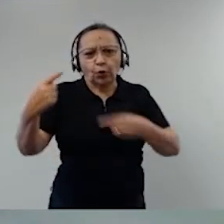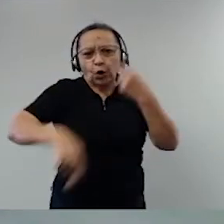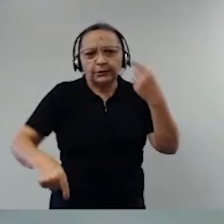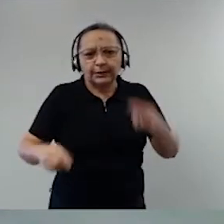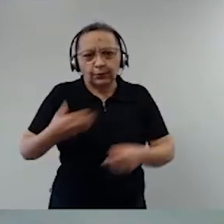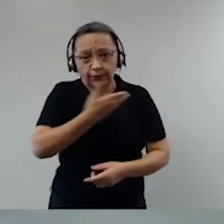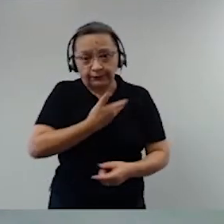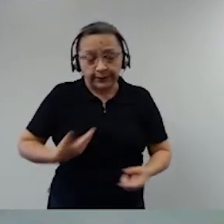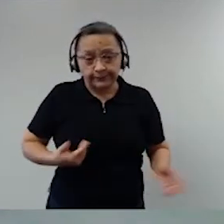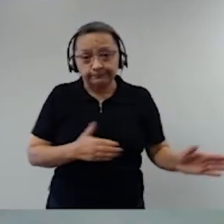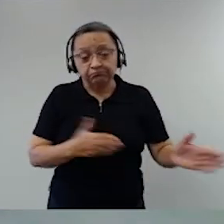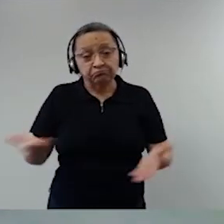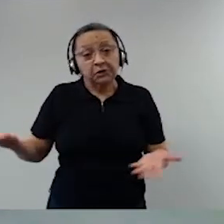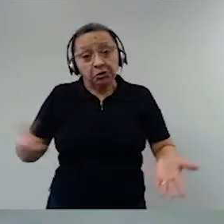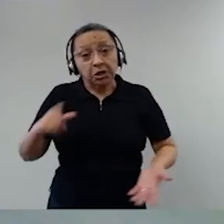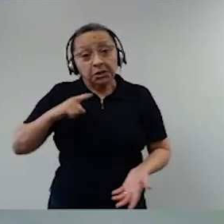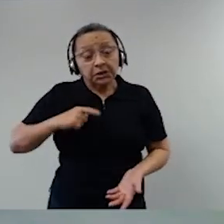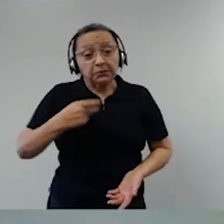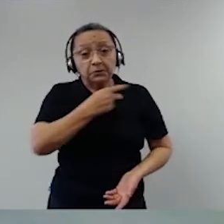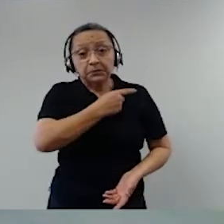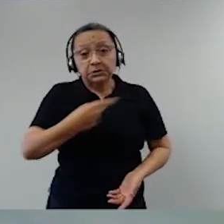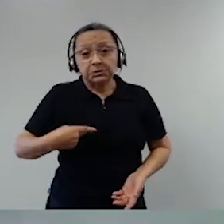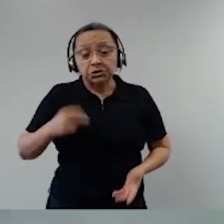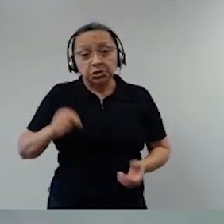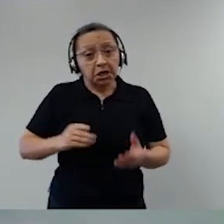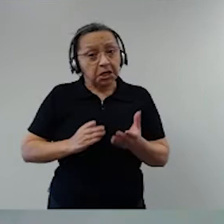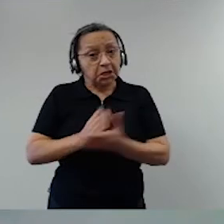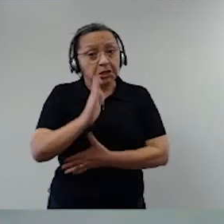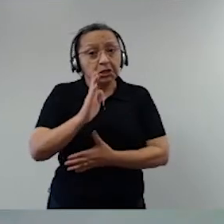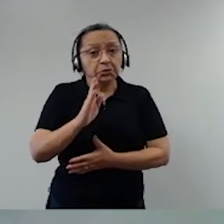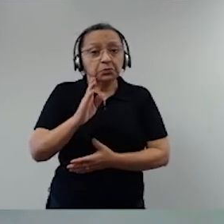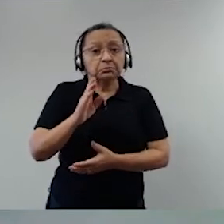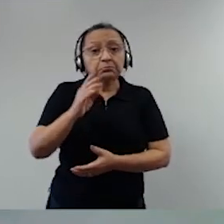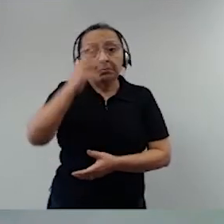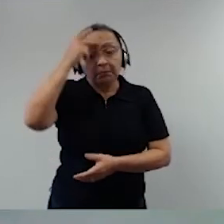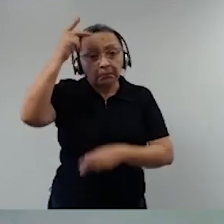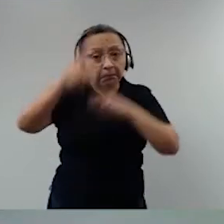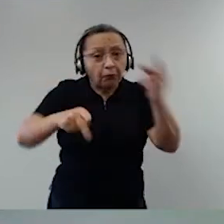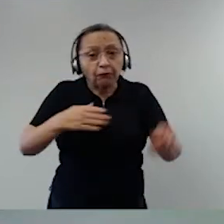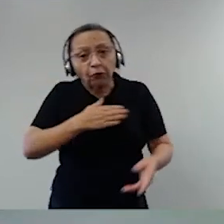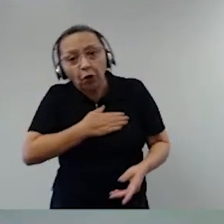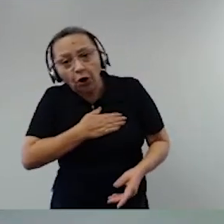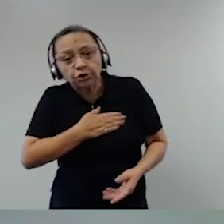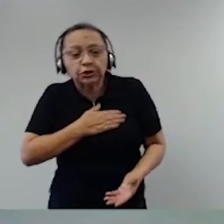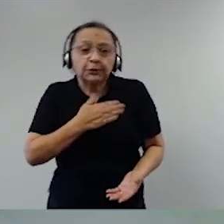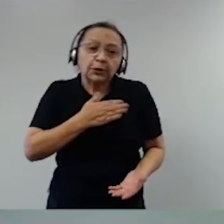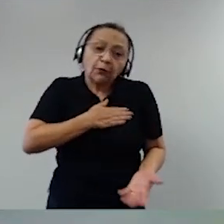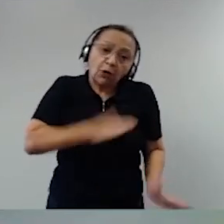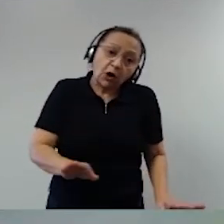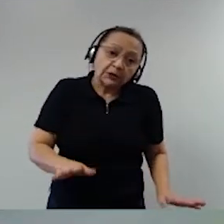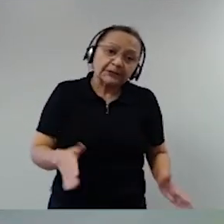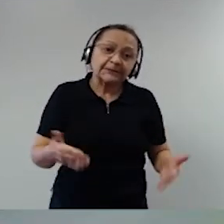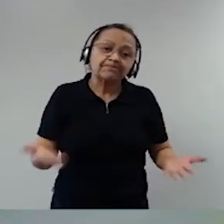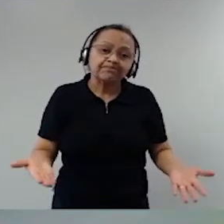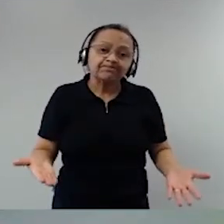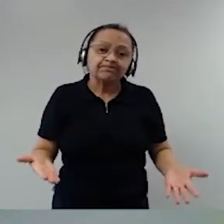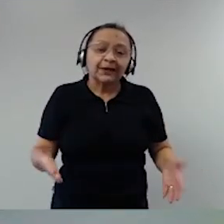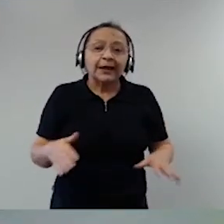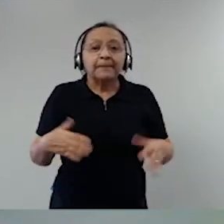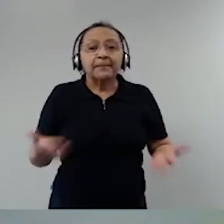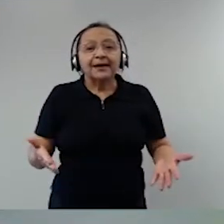Tem um presidente eleito, gosto ou não gosto, com erros ou acertos da conduta pessoal ou das decisões